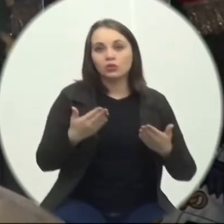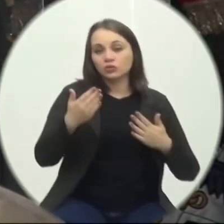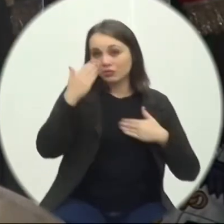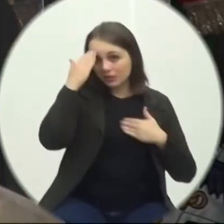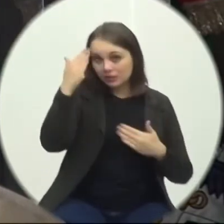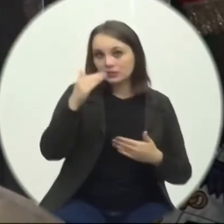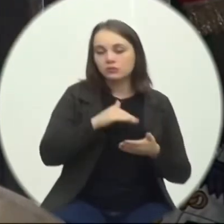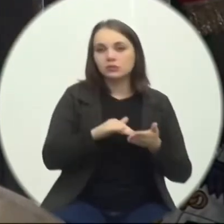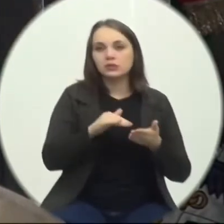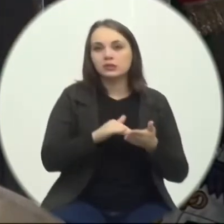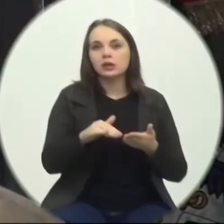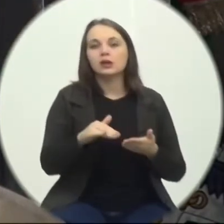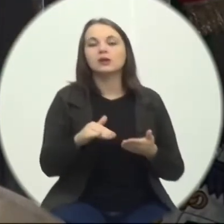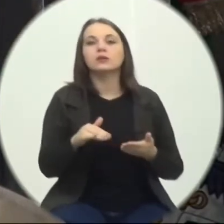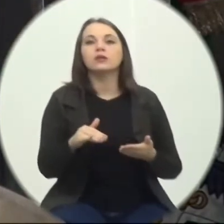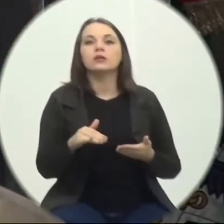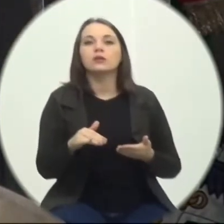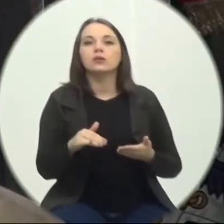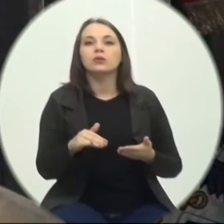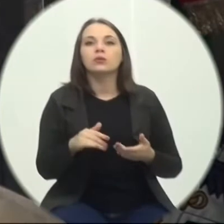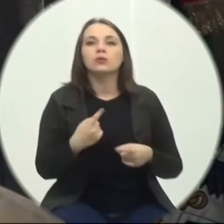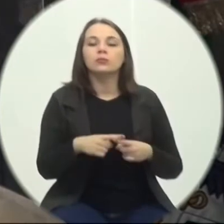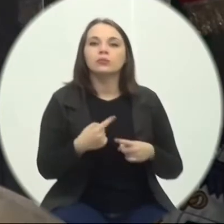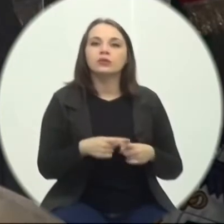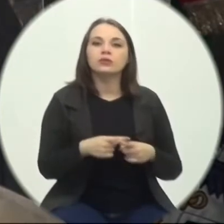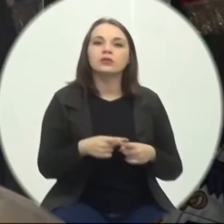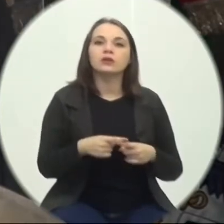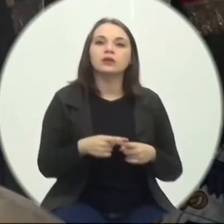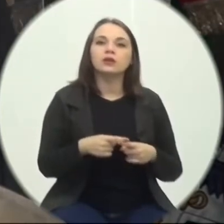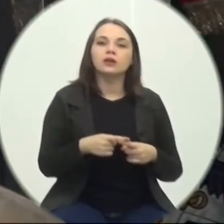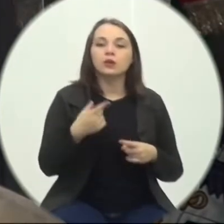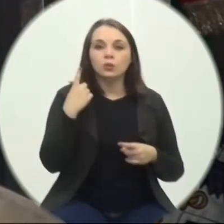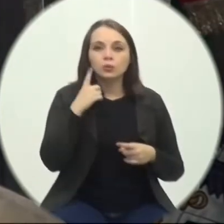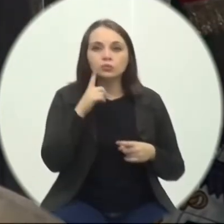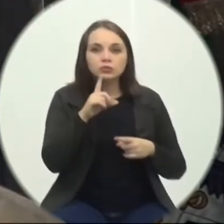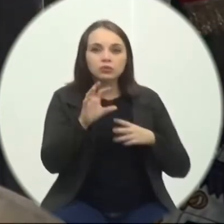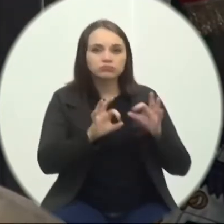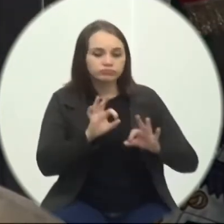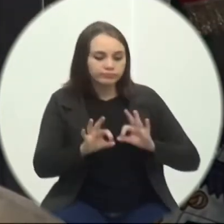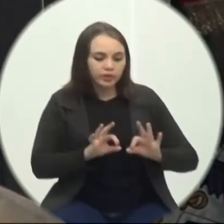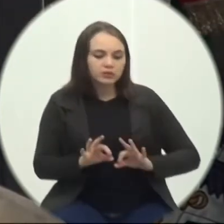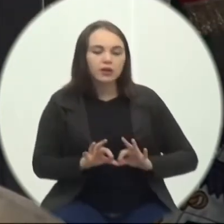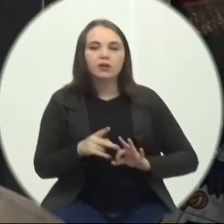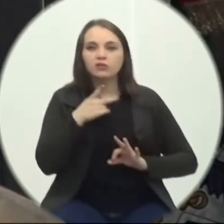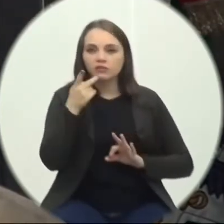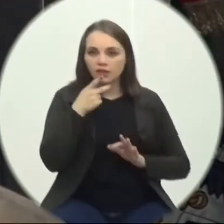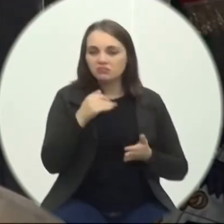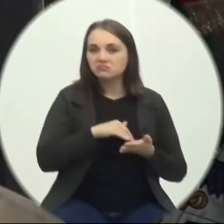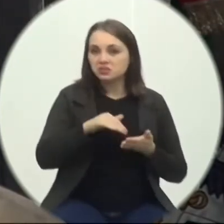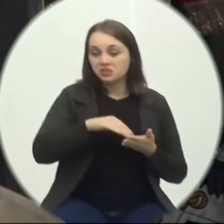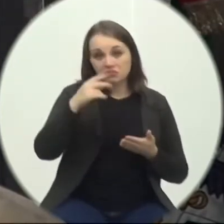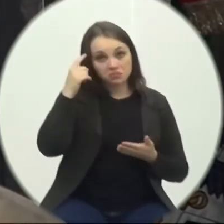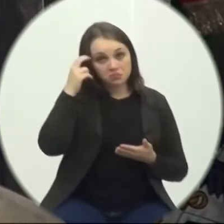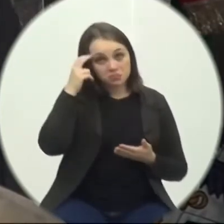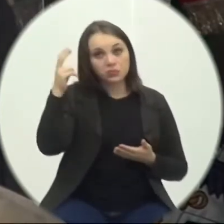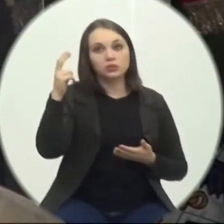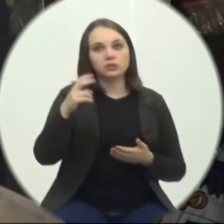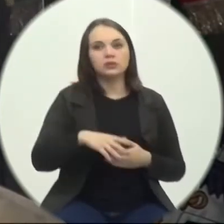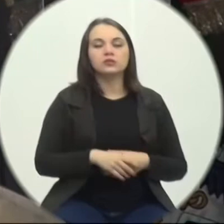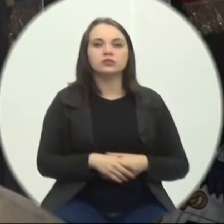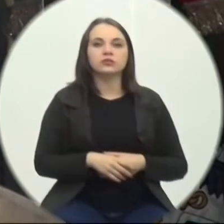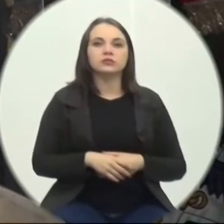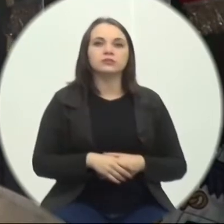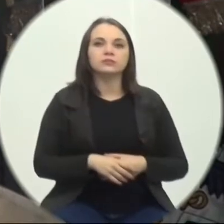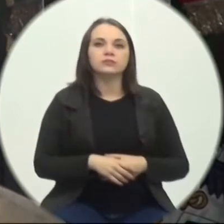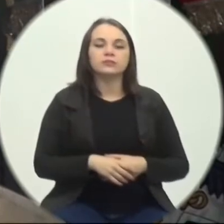o estado de Alberto Wilson Passou a brigar As vacinas Então uma medida Inteligente Anteriormente Passava a